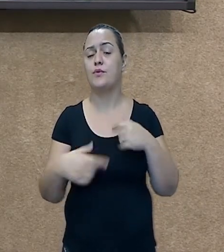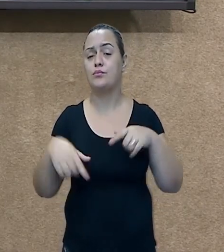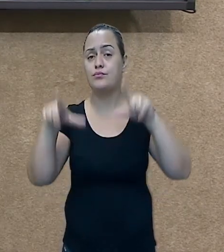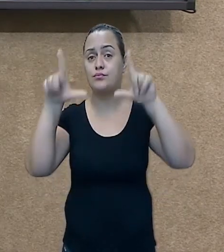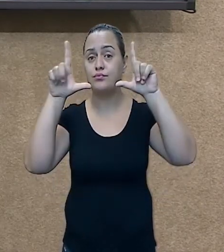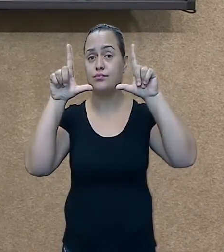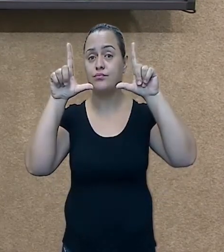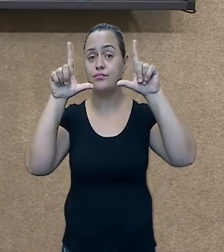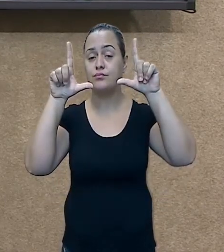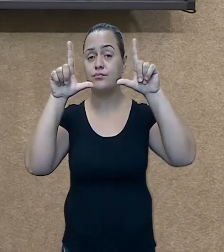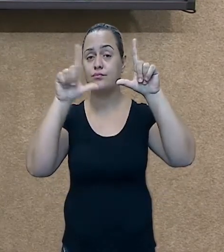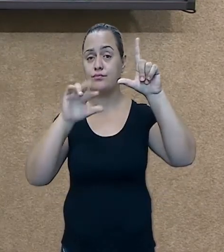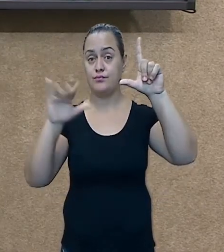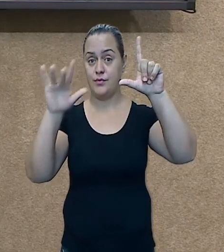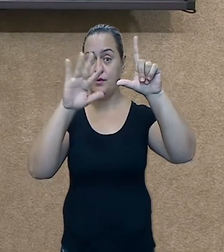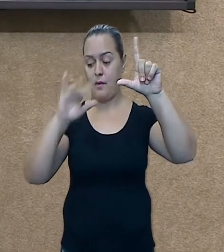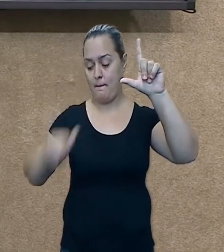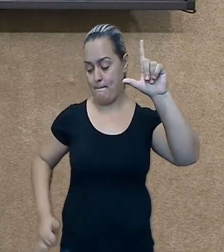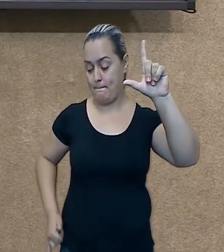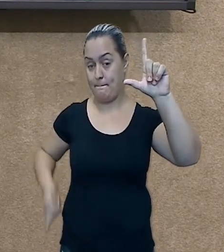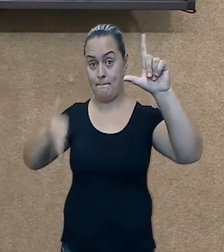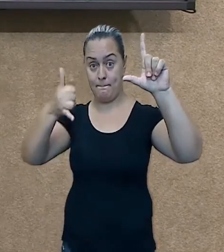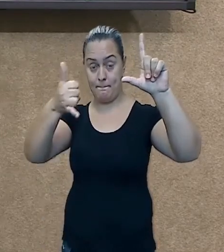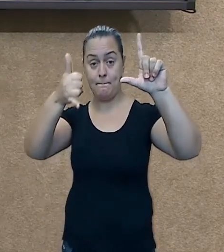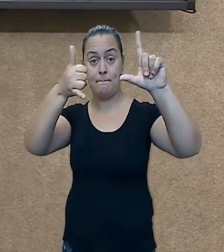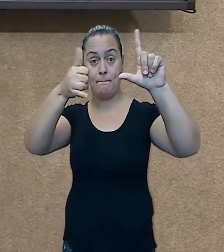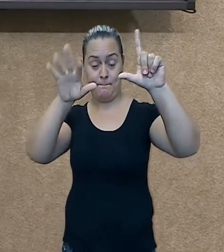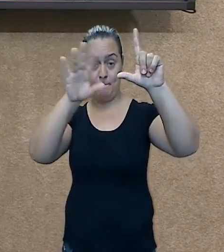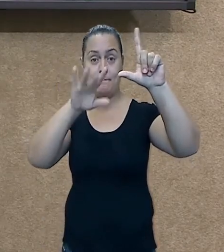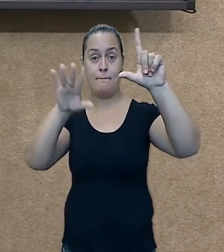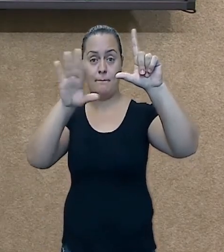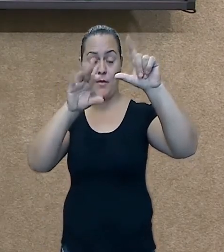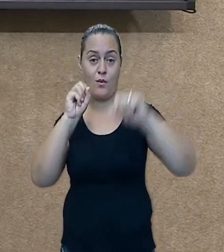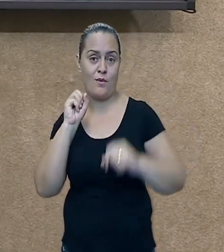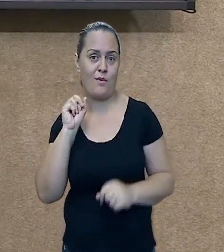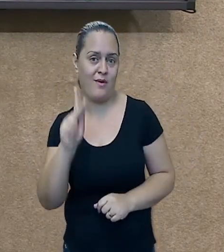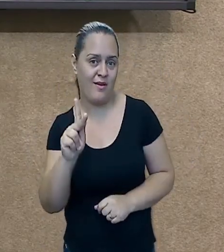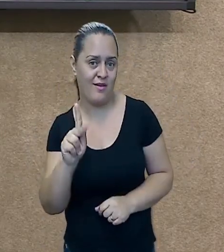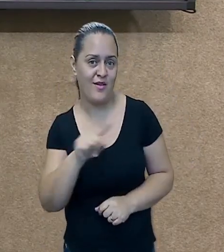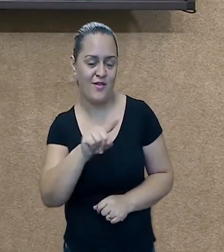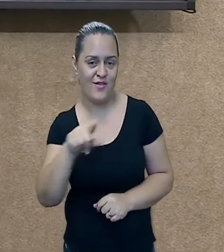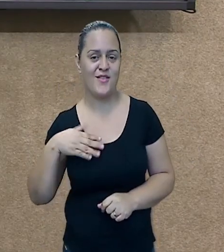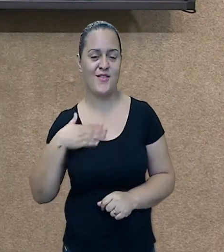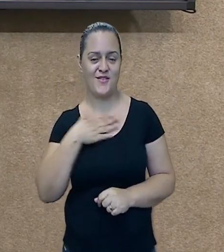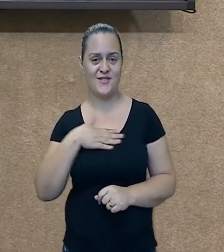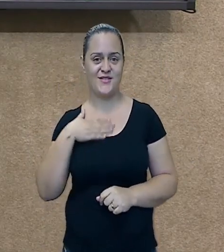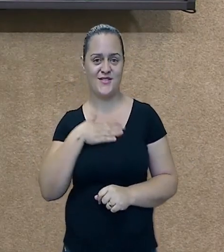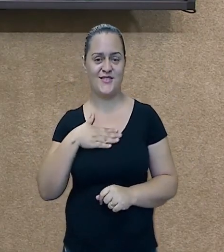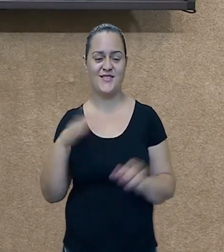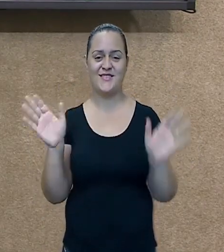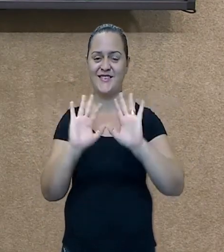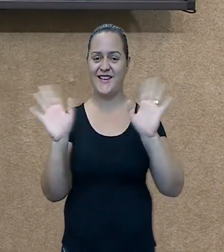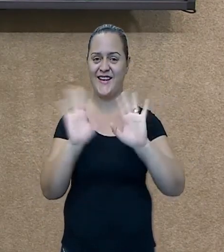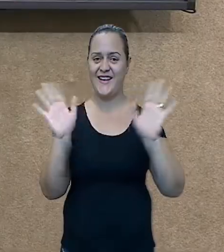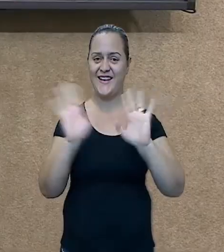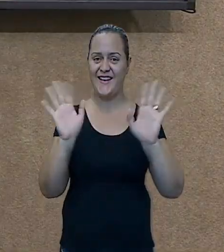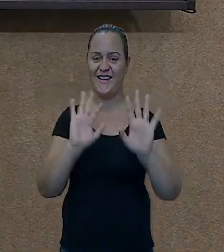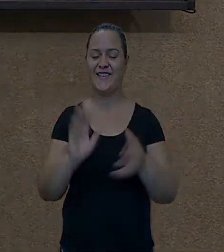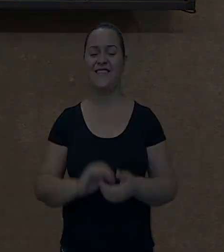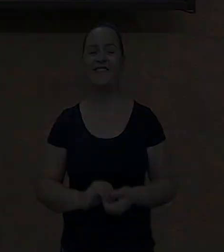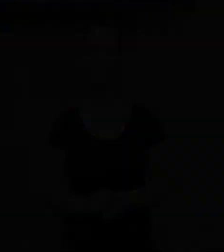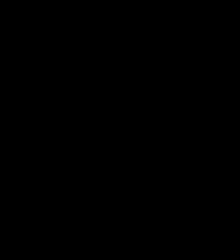para a imagem que aparece aqui do lado da tela. Tá joia? Espero que tenham gostado. Até a próxima. Tchau!